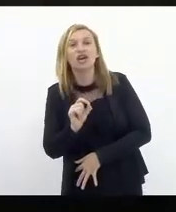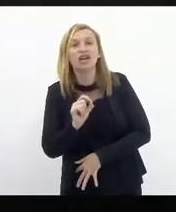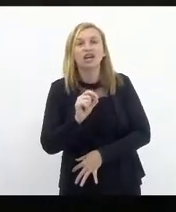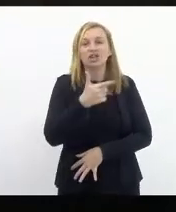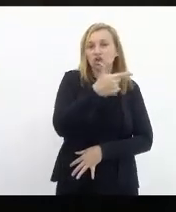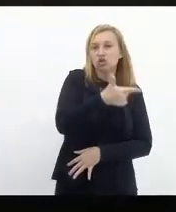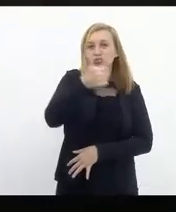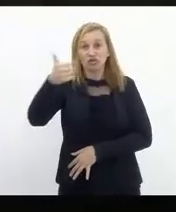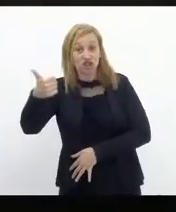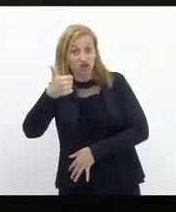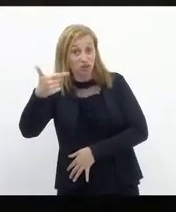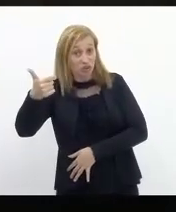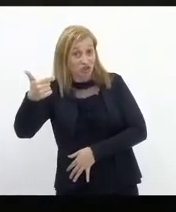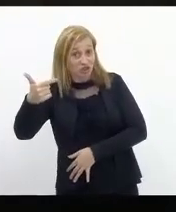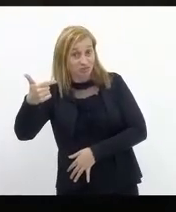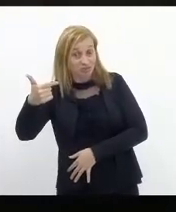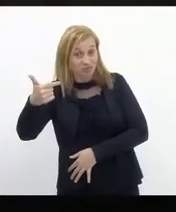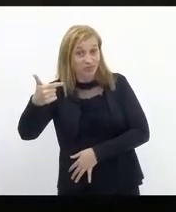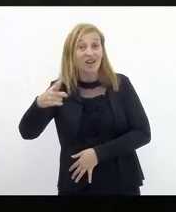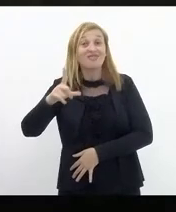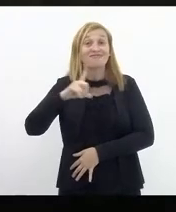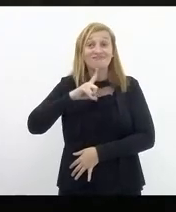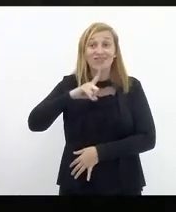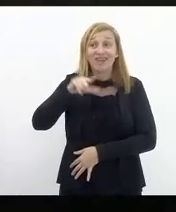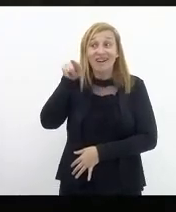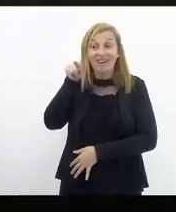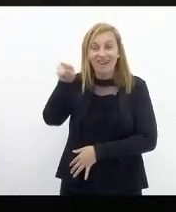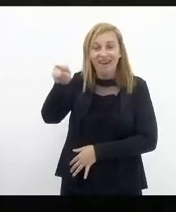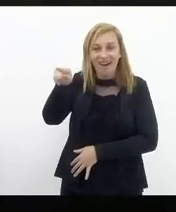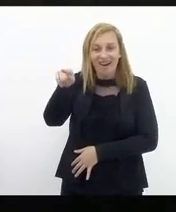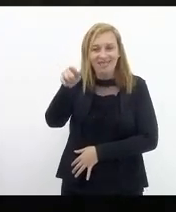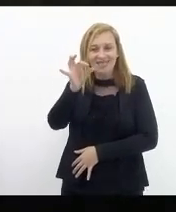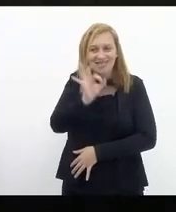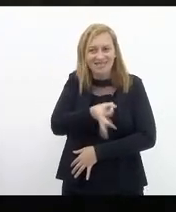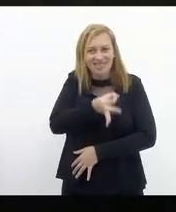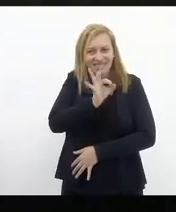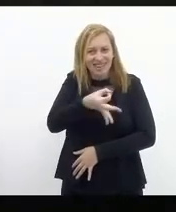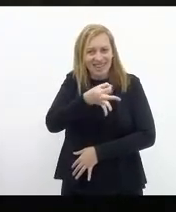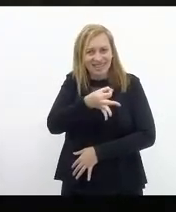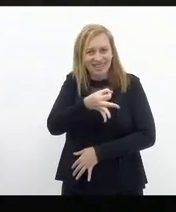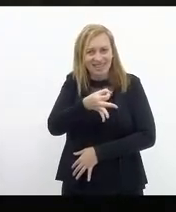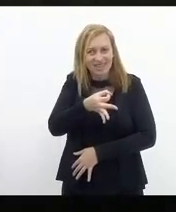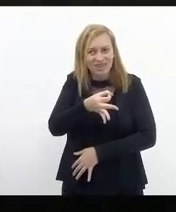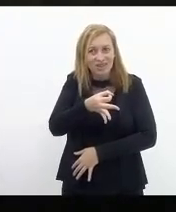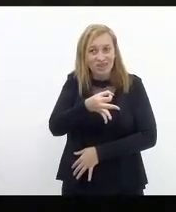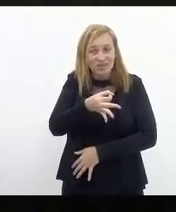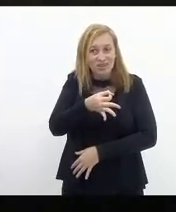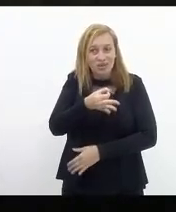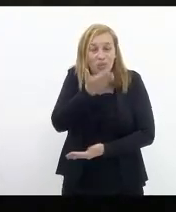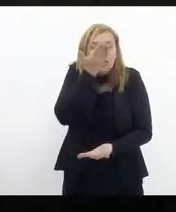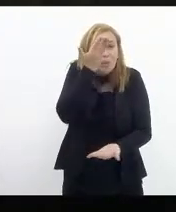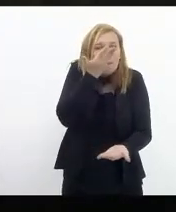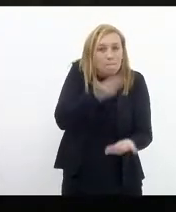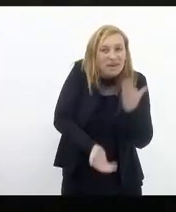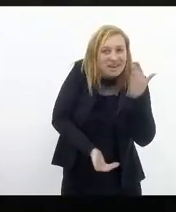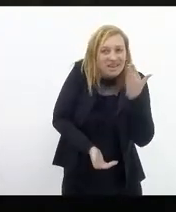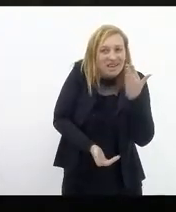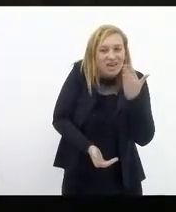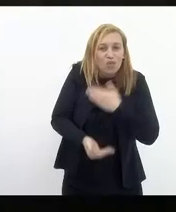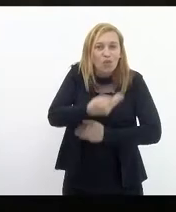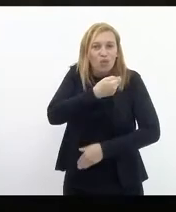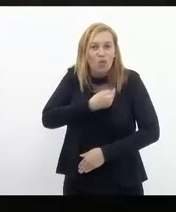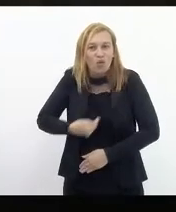2022 ele tenha lá justificativa quando perder esse governo,